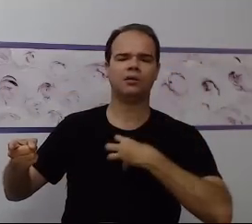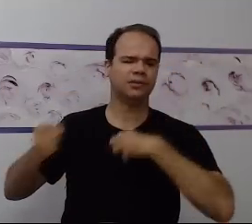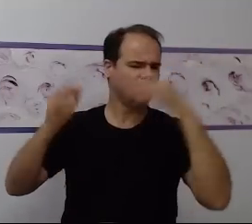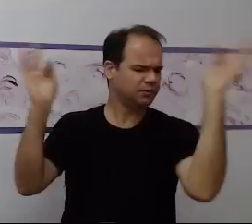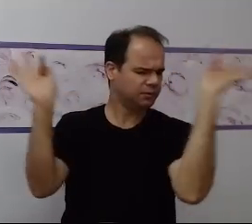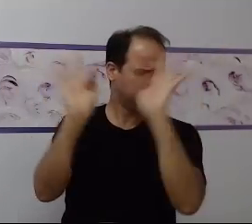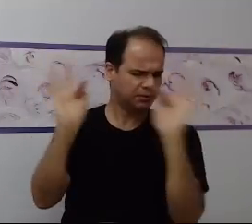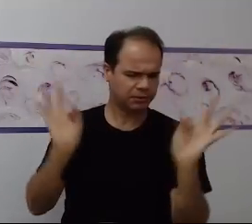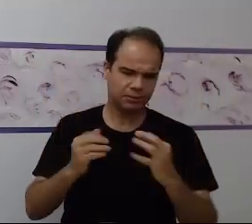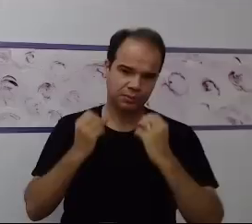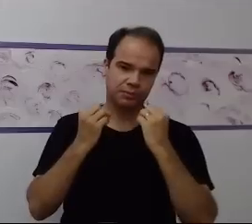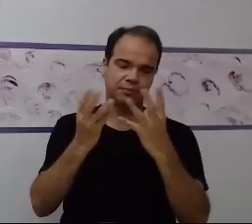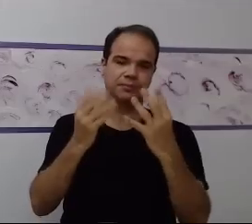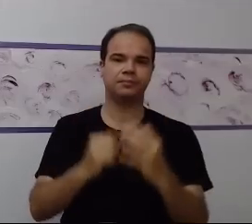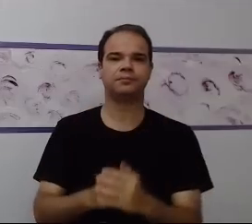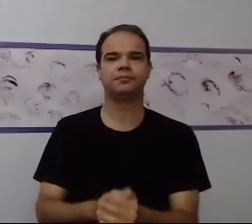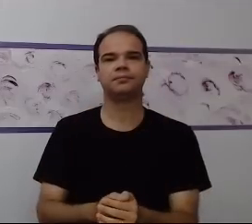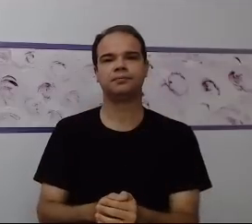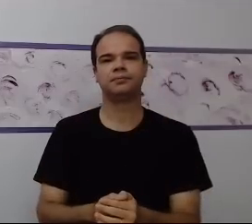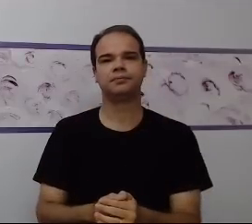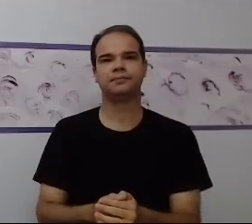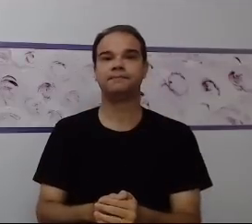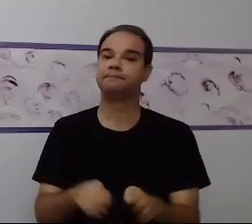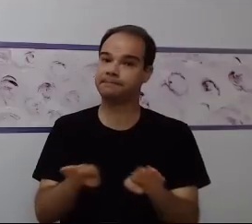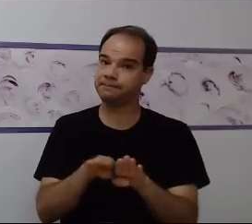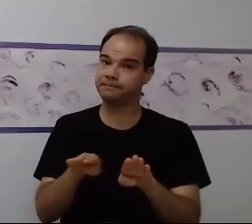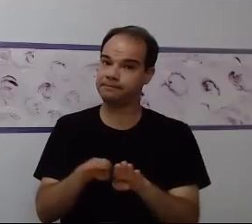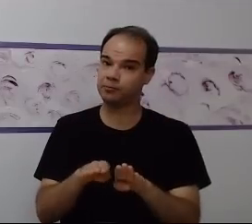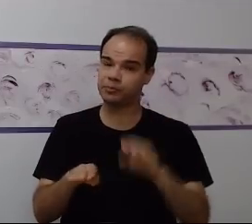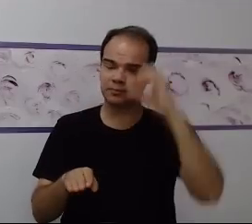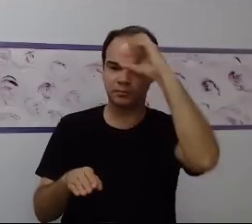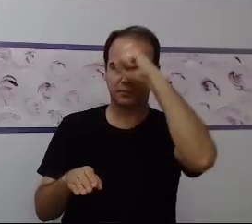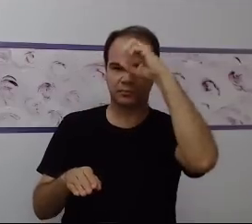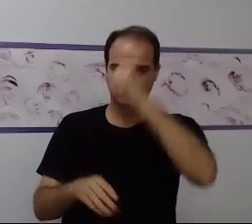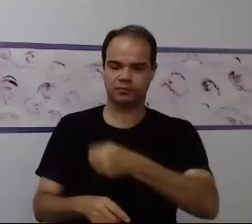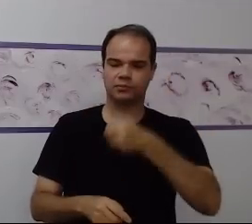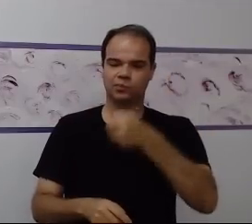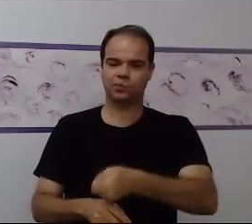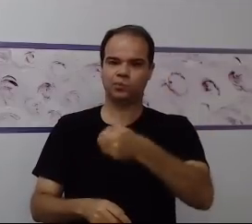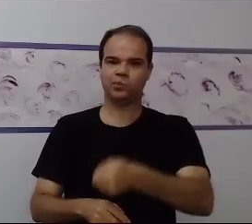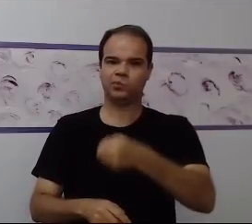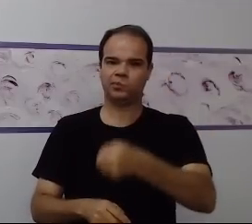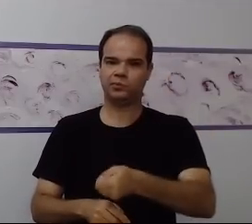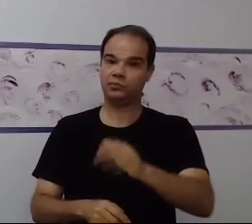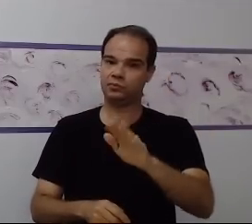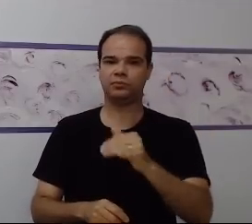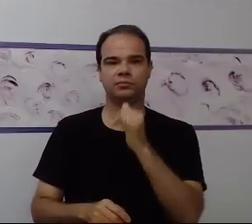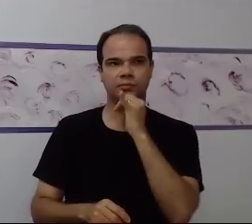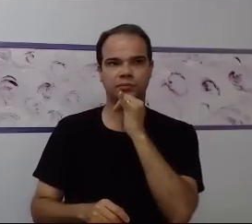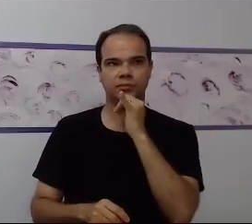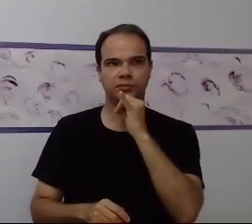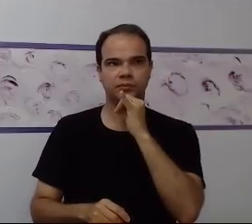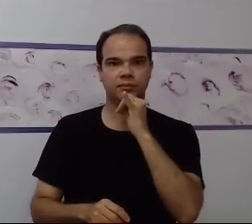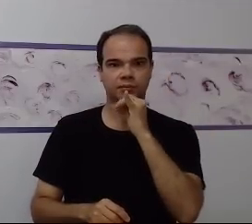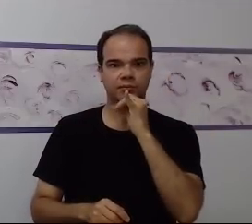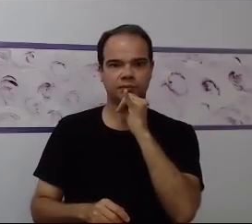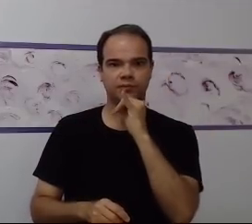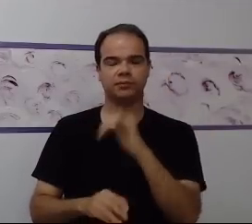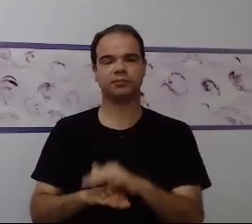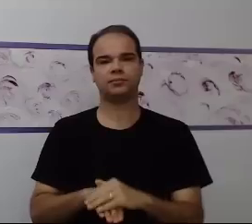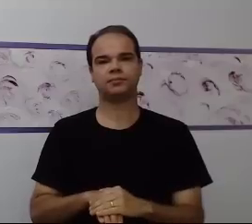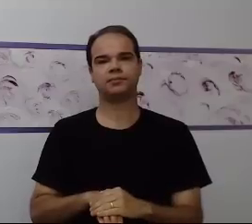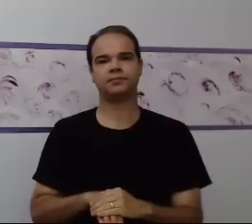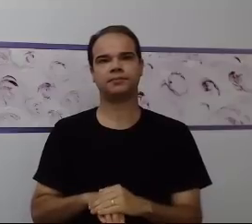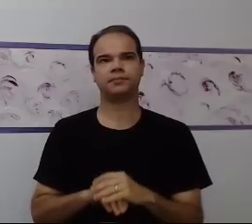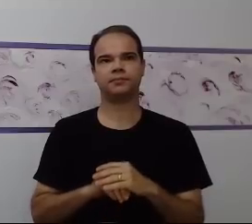Elioz, que existe uma aprendizagem mecânica. Às vezes a gente diz ali, várias vezes a gente já teve a oportunidade